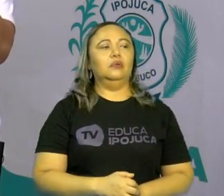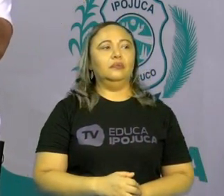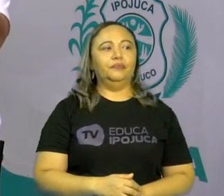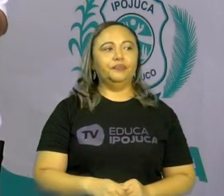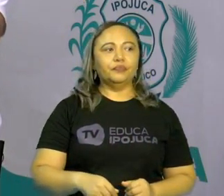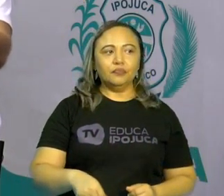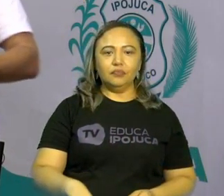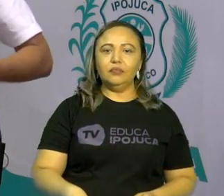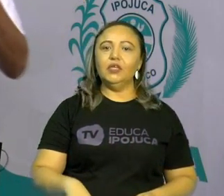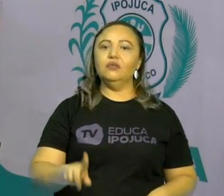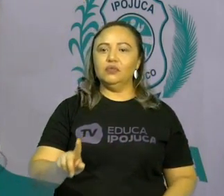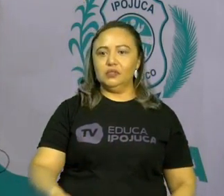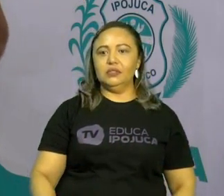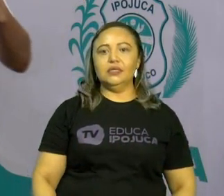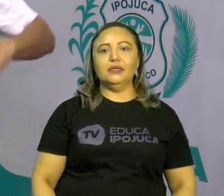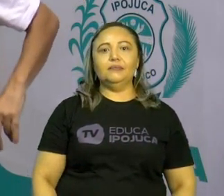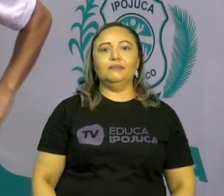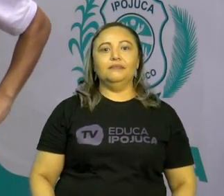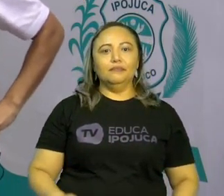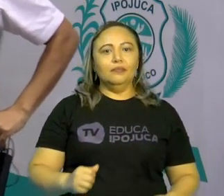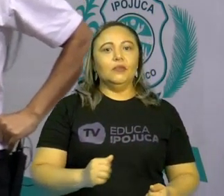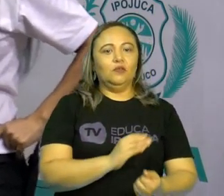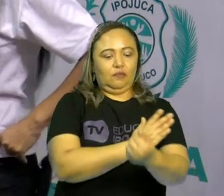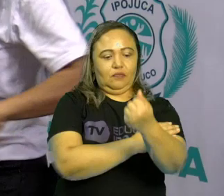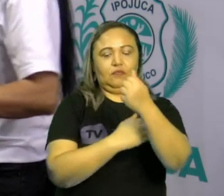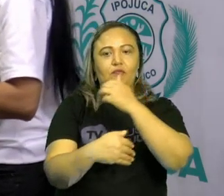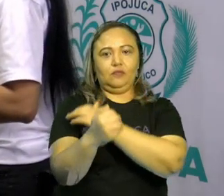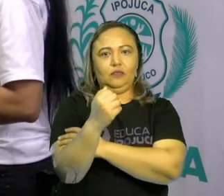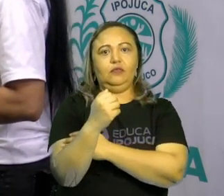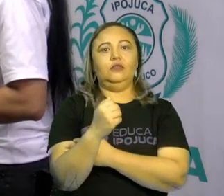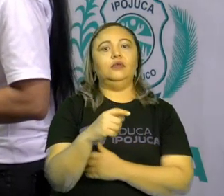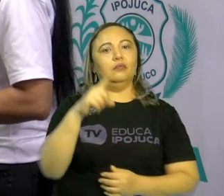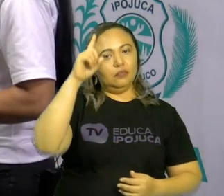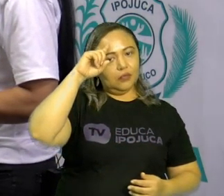mais disposto para as atividades do dia a dia.